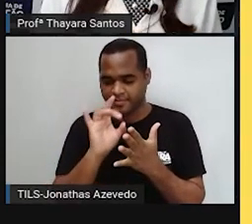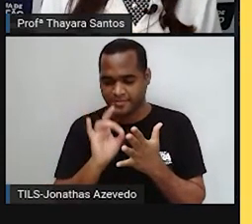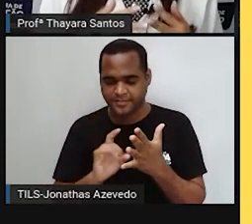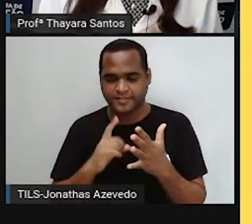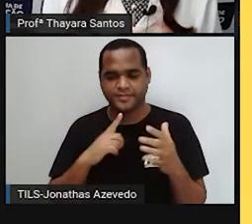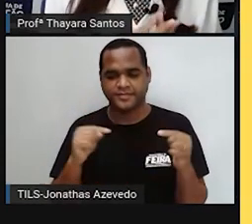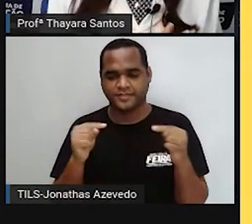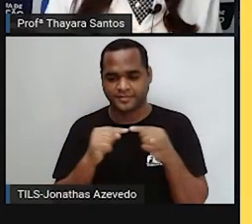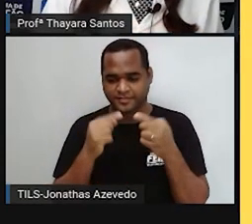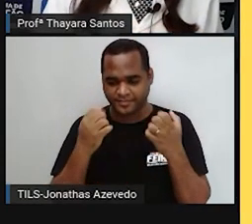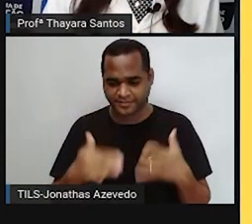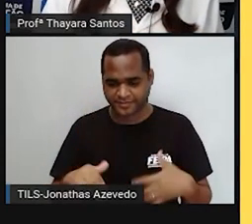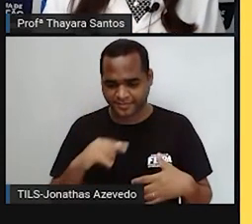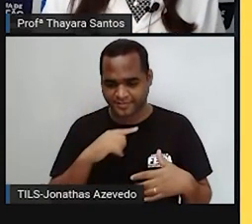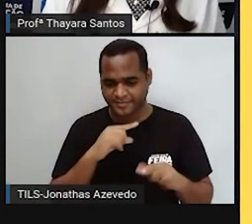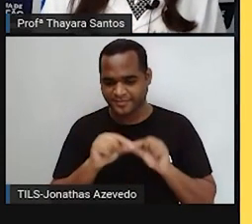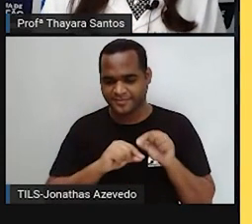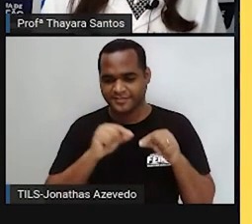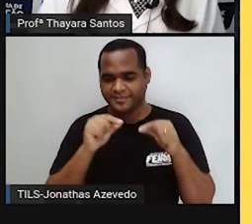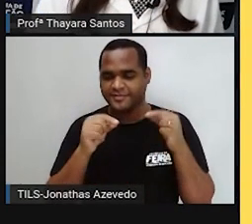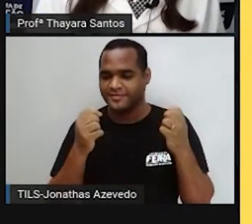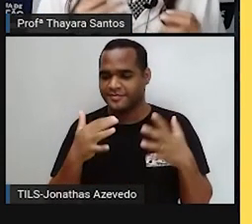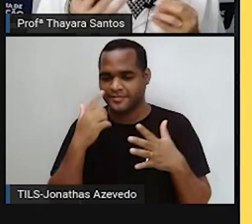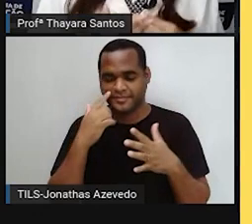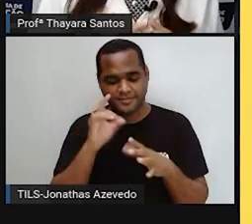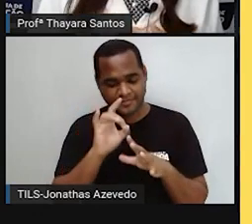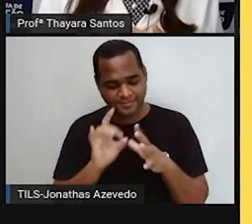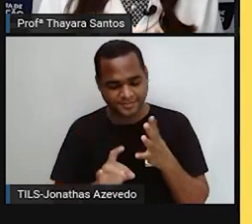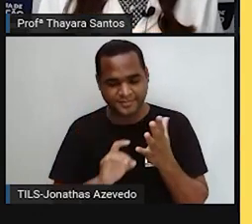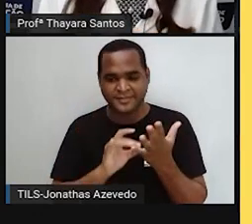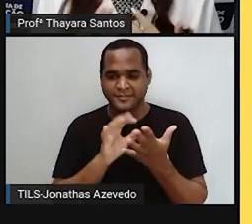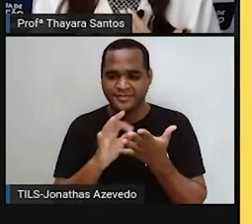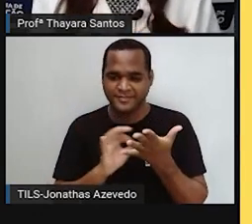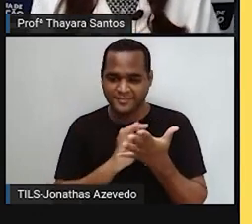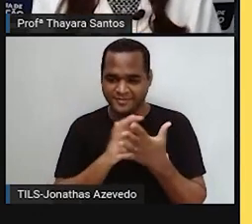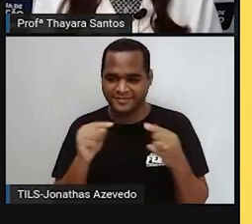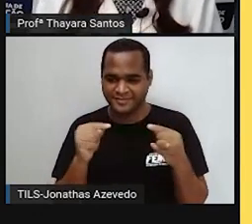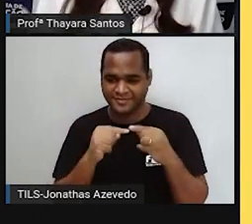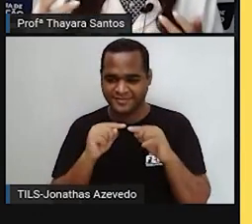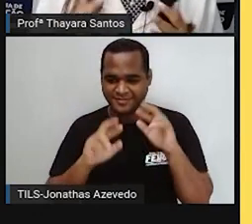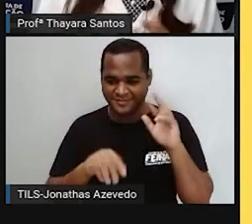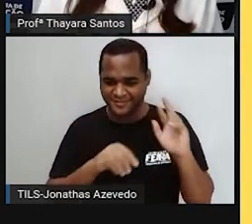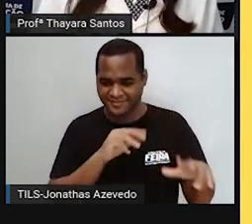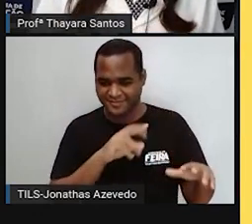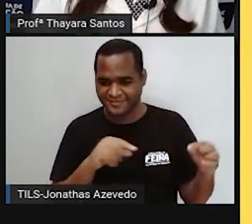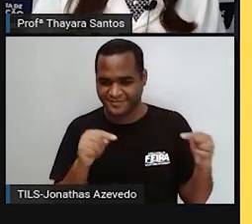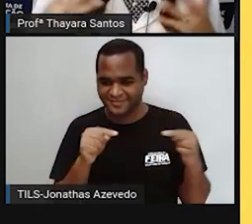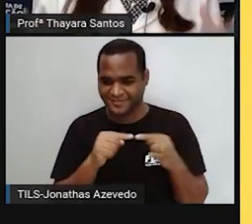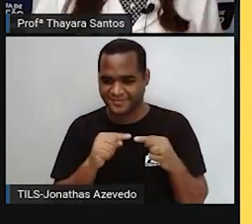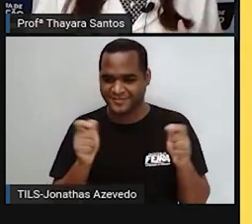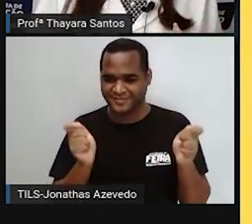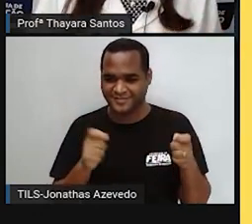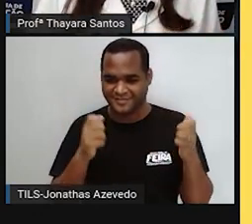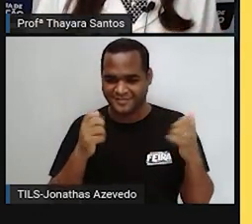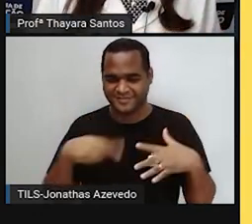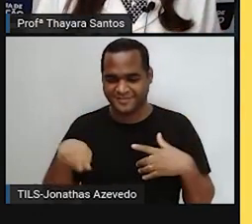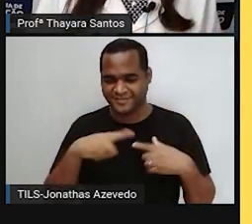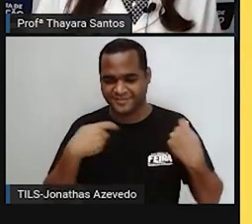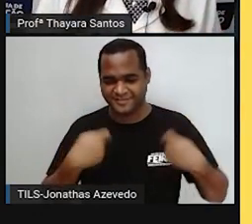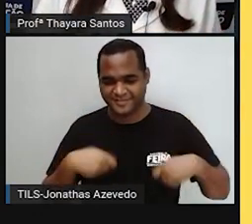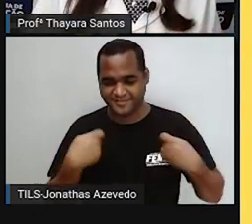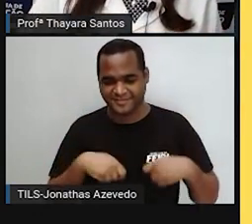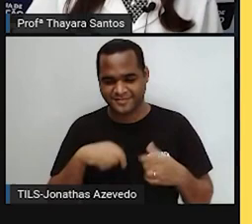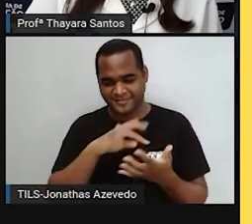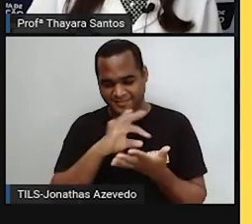estruturas tem uma função específica na nossa célula. E para as células funcionarem corretamente, a gente precisa de todas elas ali